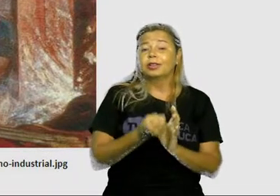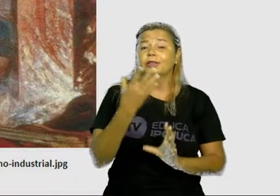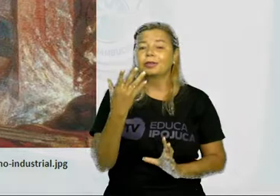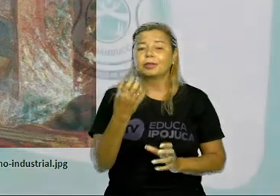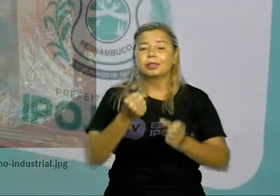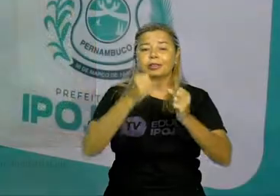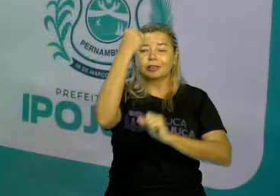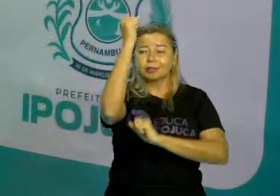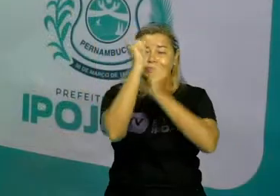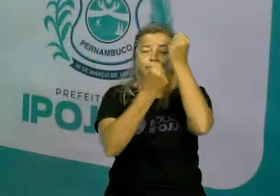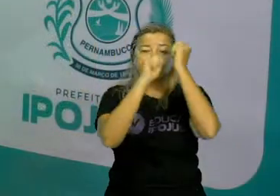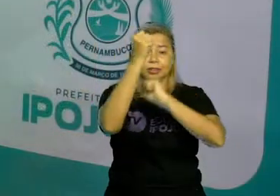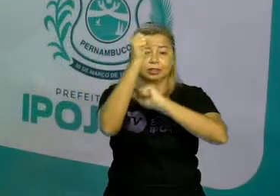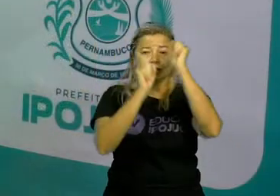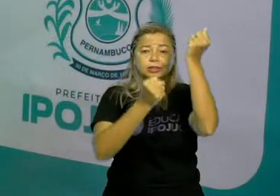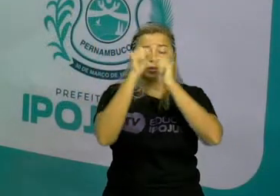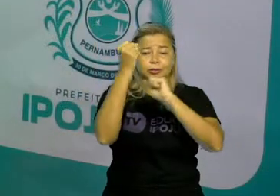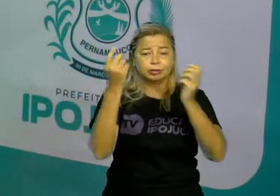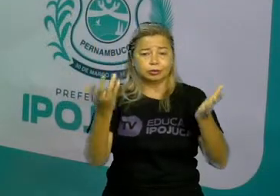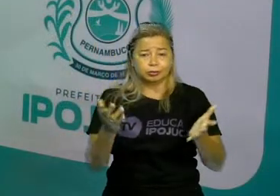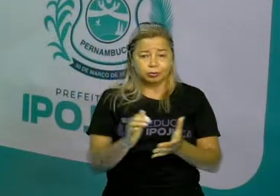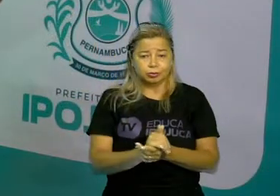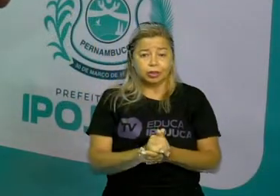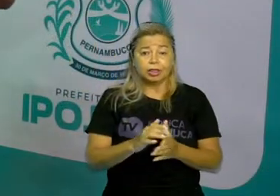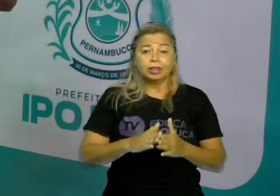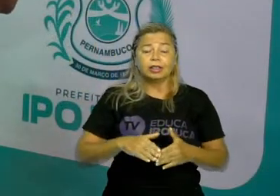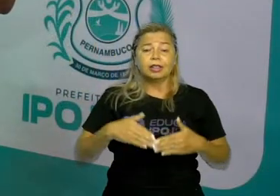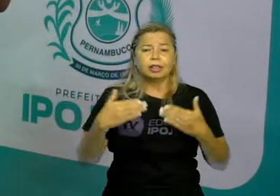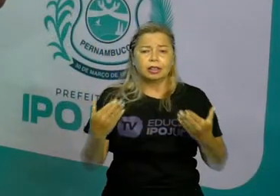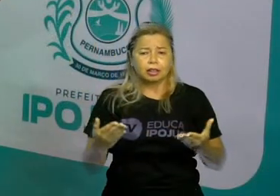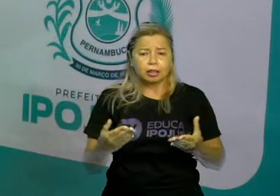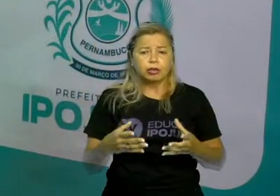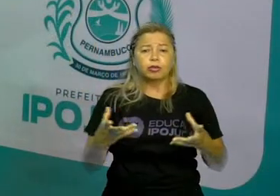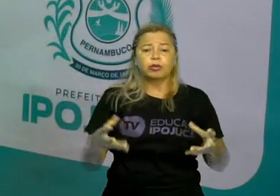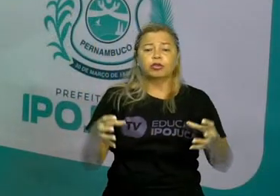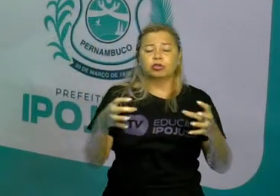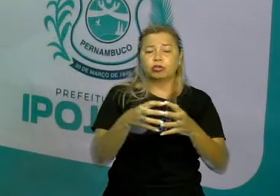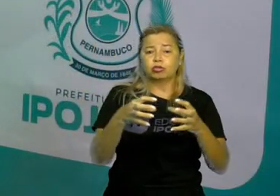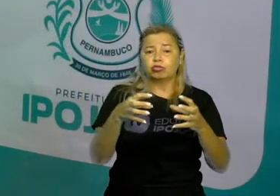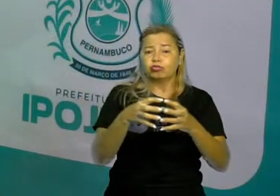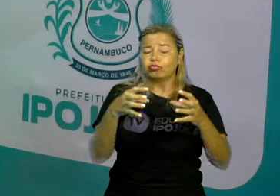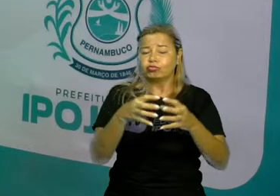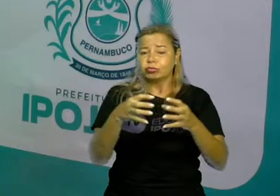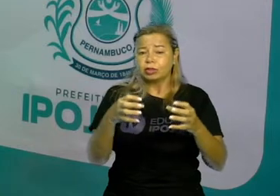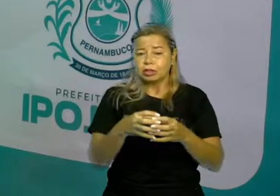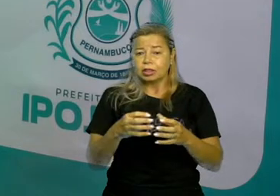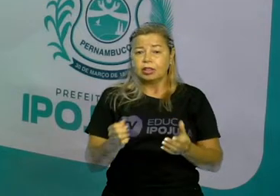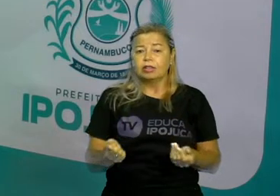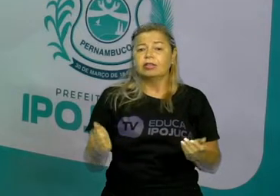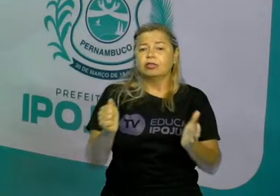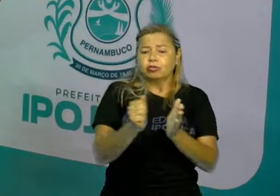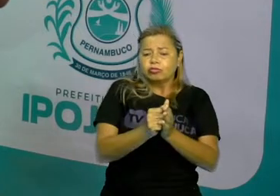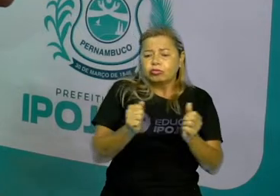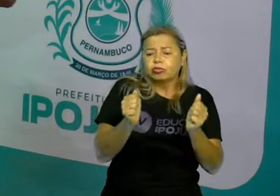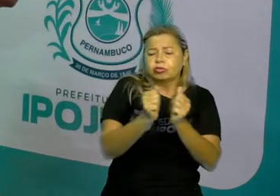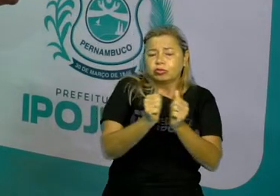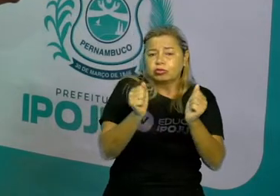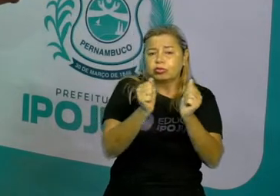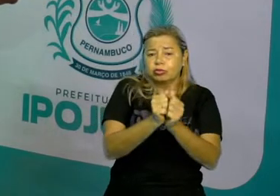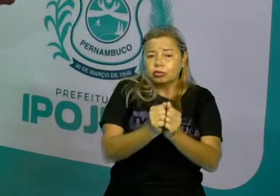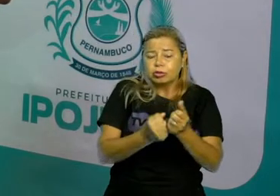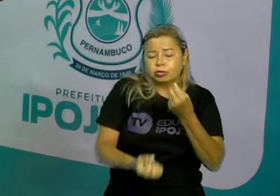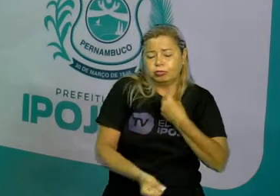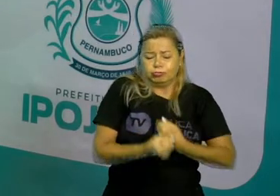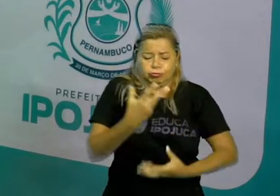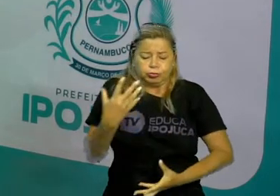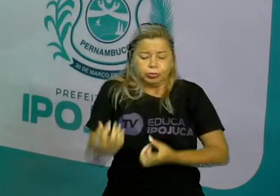O acúmulo de capital fez surgir as indústrias a partir do momento que os donos de meios